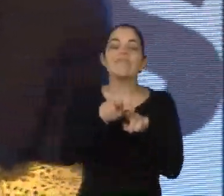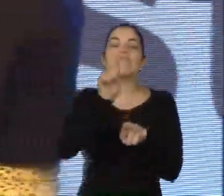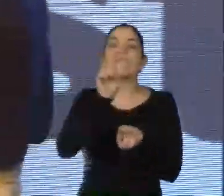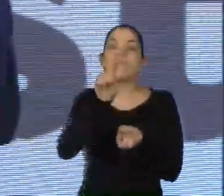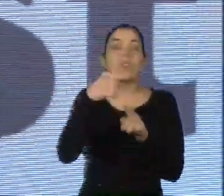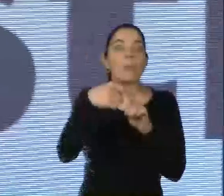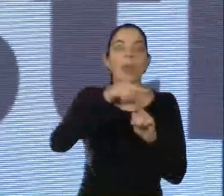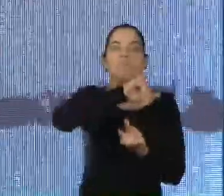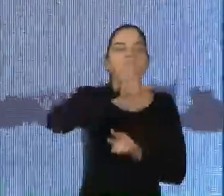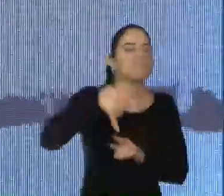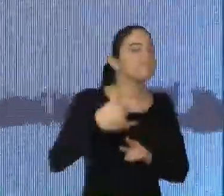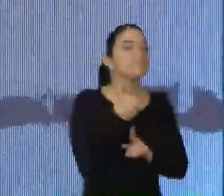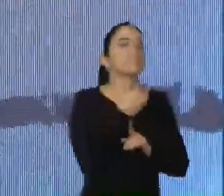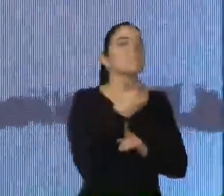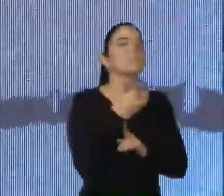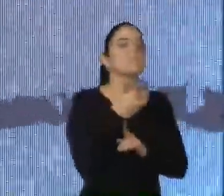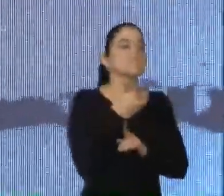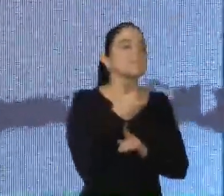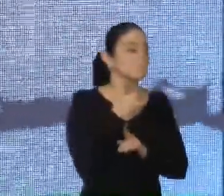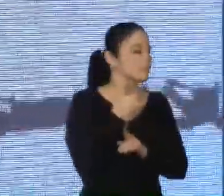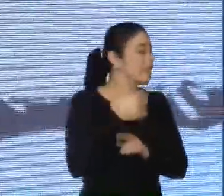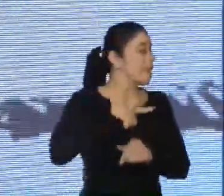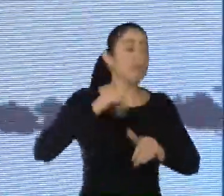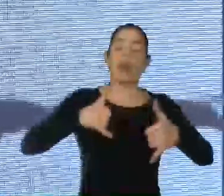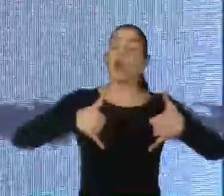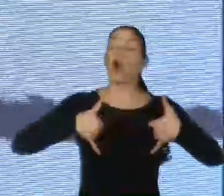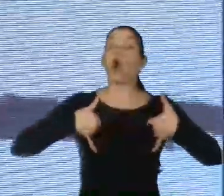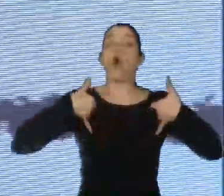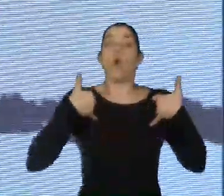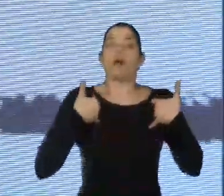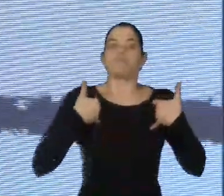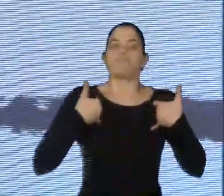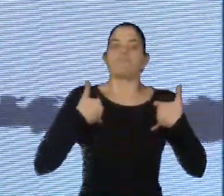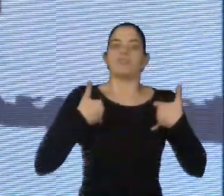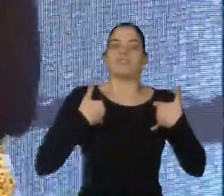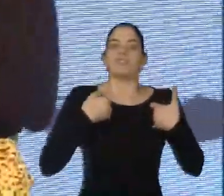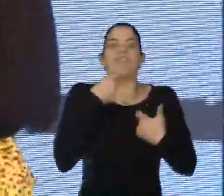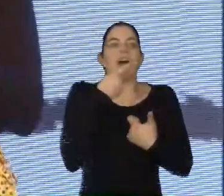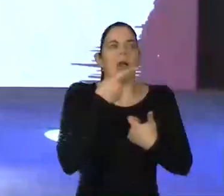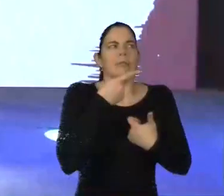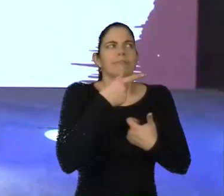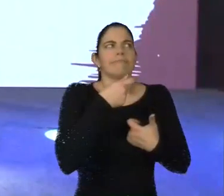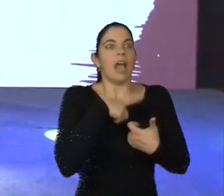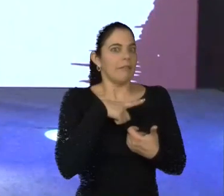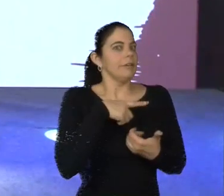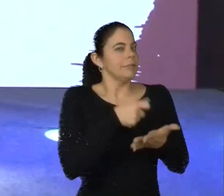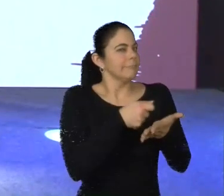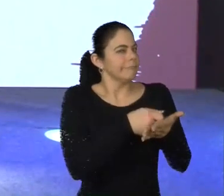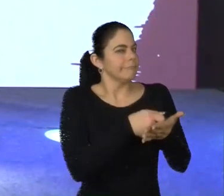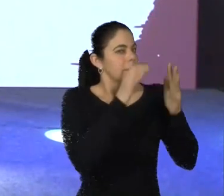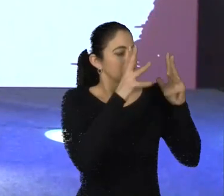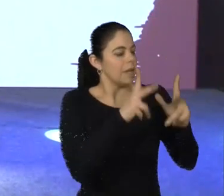oportunidade e pela honra de falar, de tentar explicar de uma forma